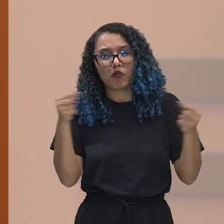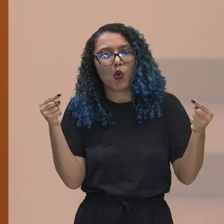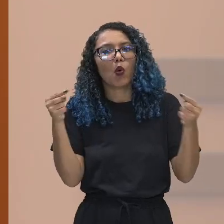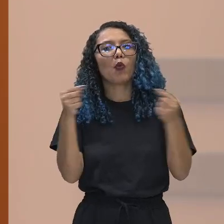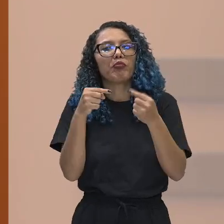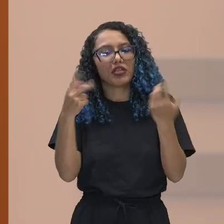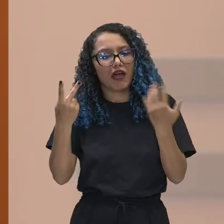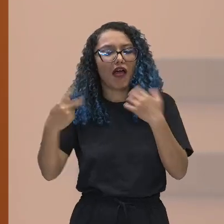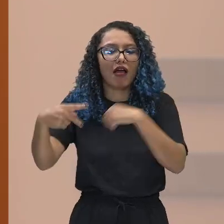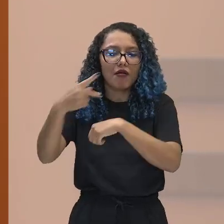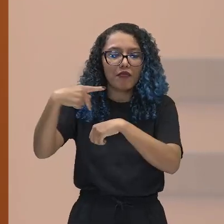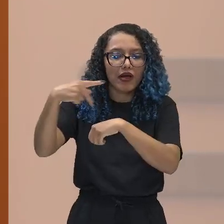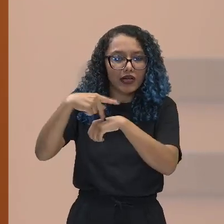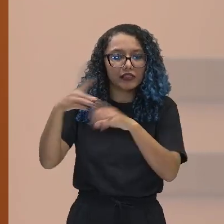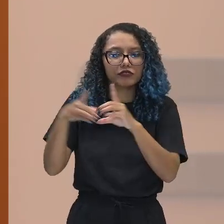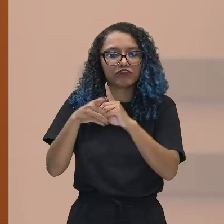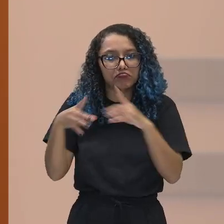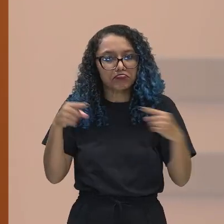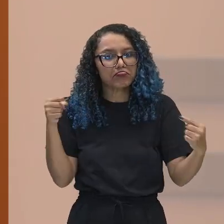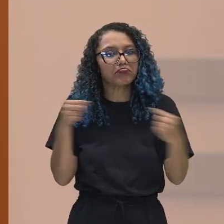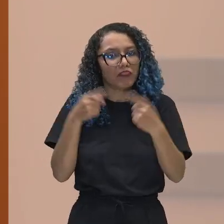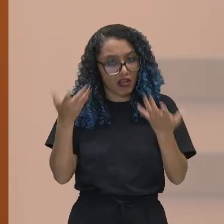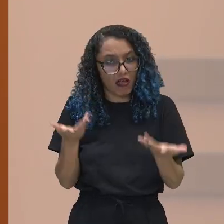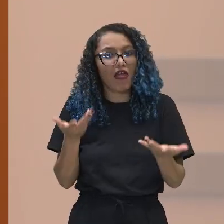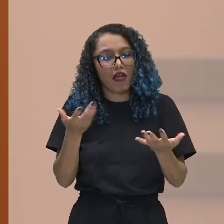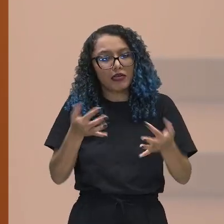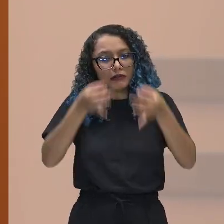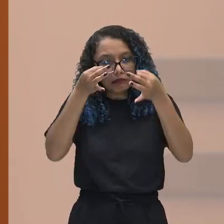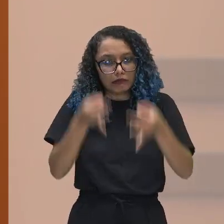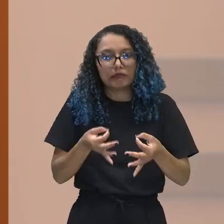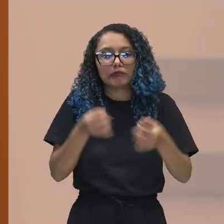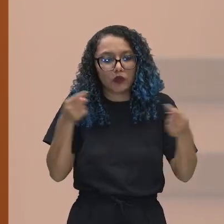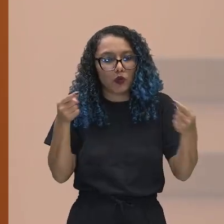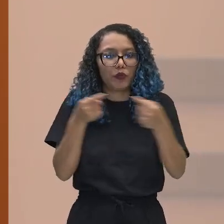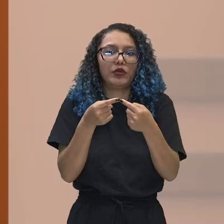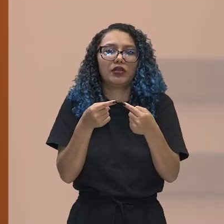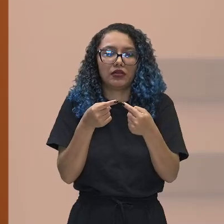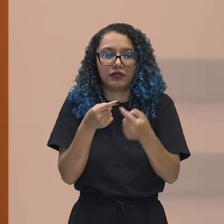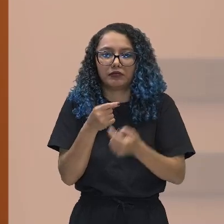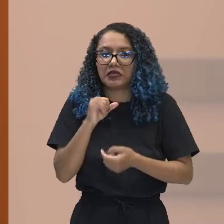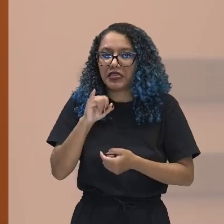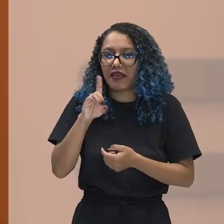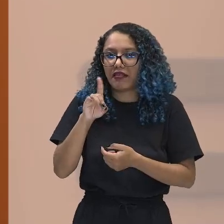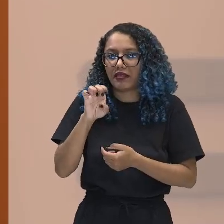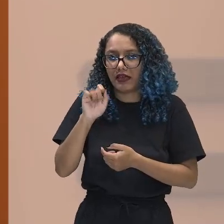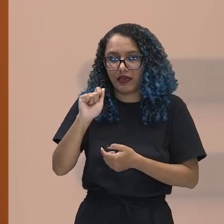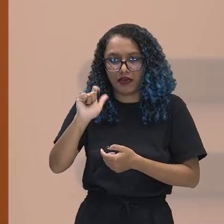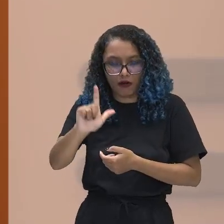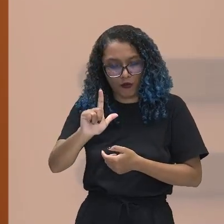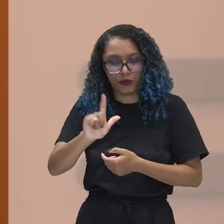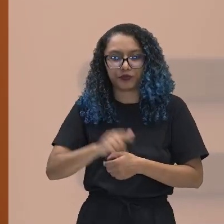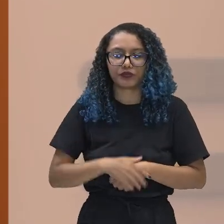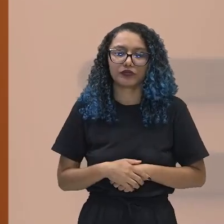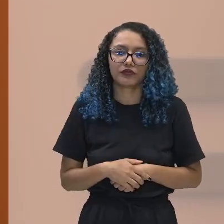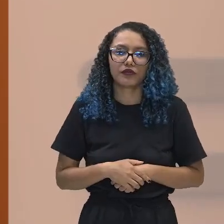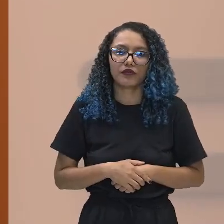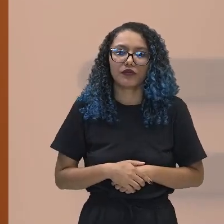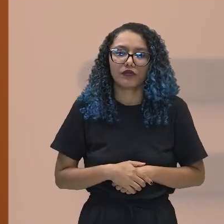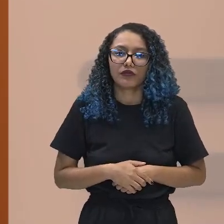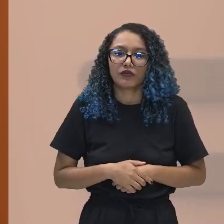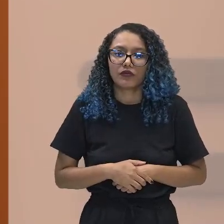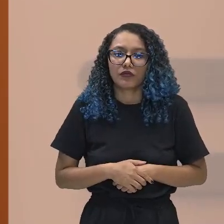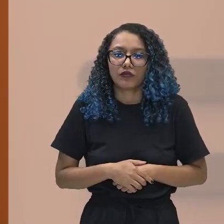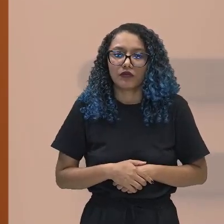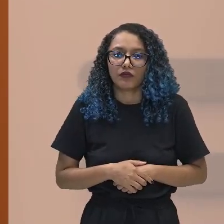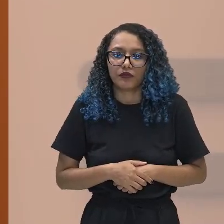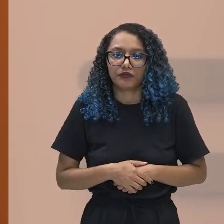democrático. Então, é um tipo ideal, entendeu? Agora, dentro da visão aí da questão do tipo ideal